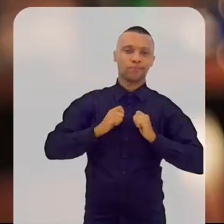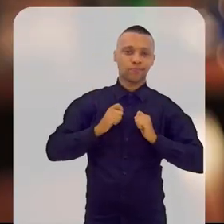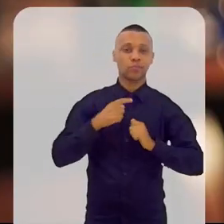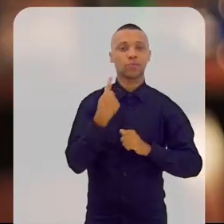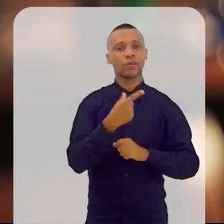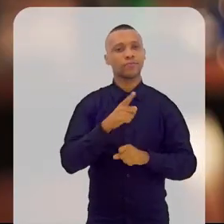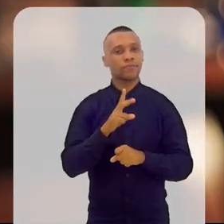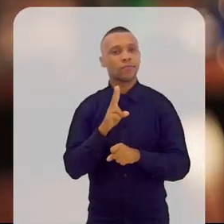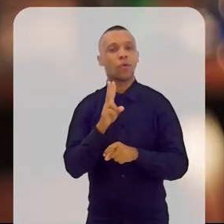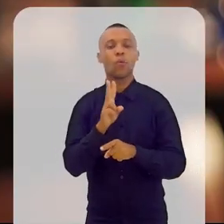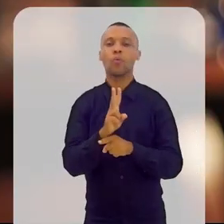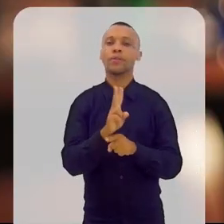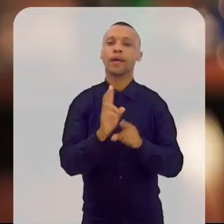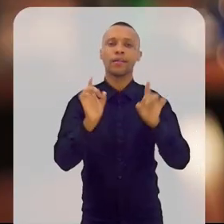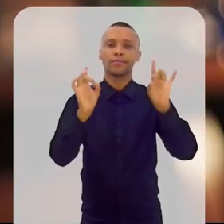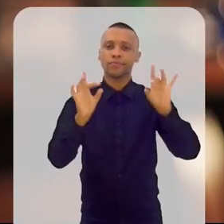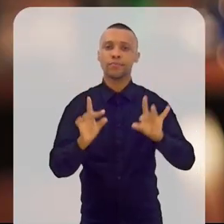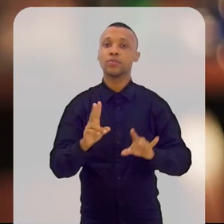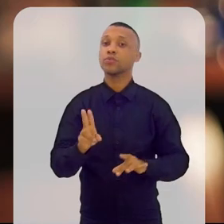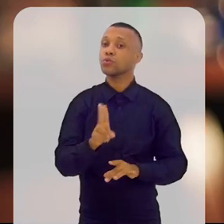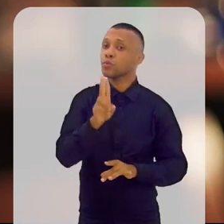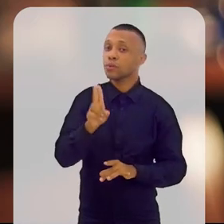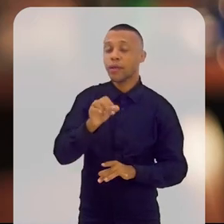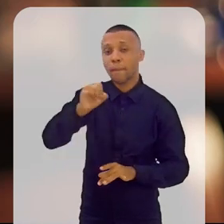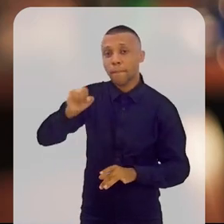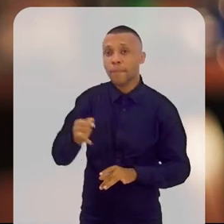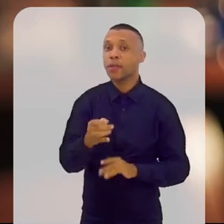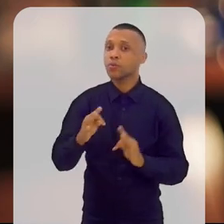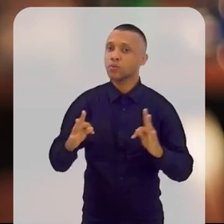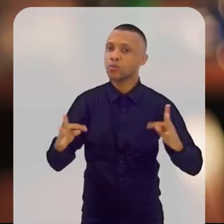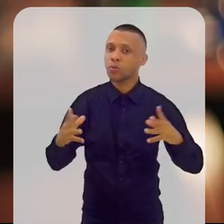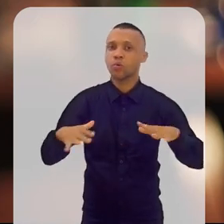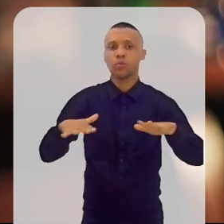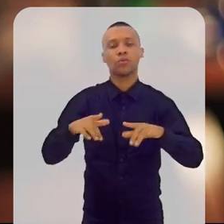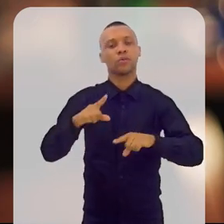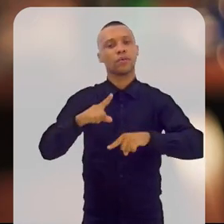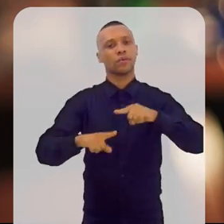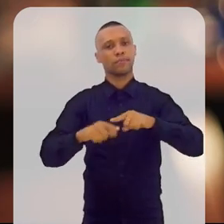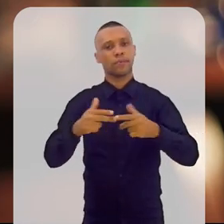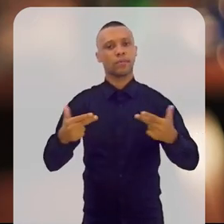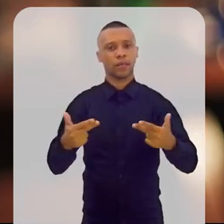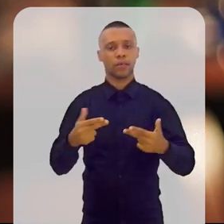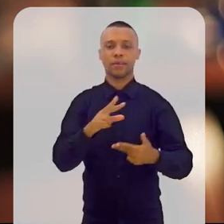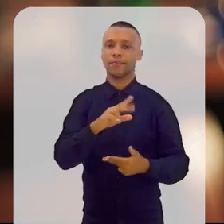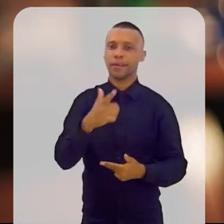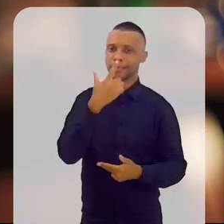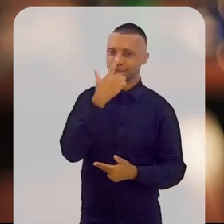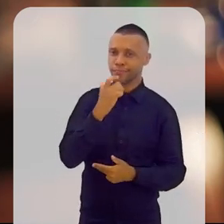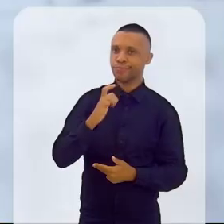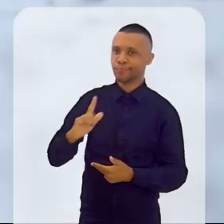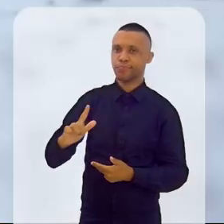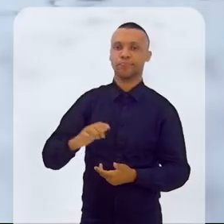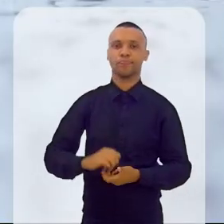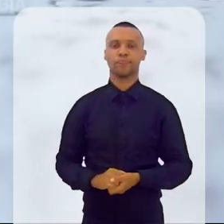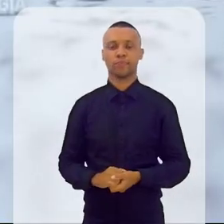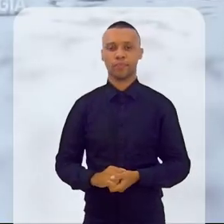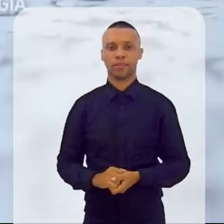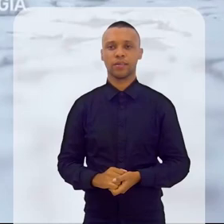cuidado especial em reutilizar todos os materiais que seriam descartados.